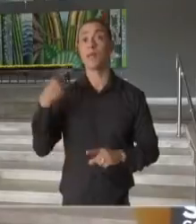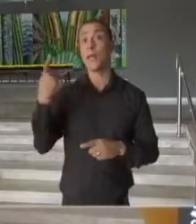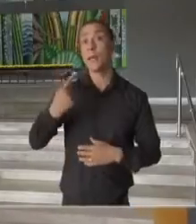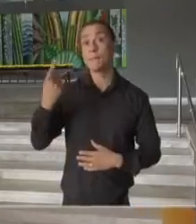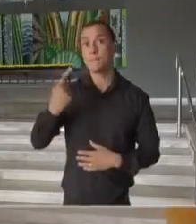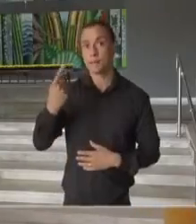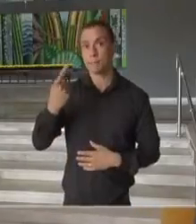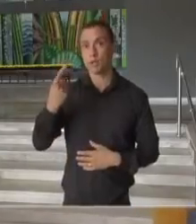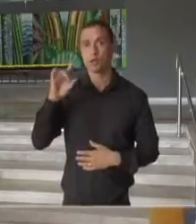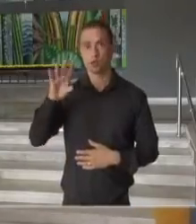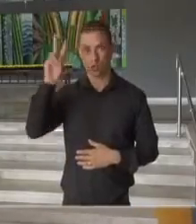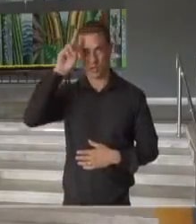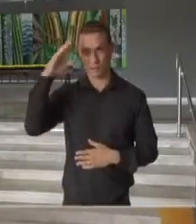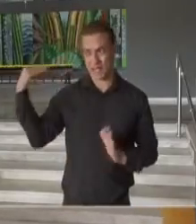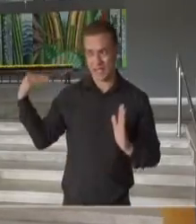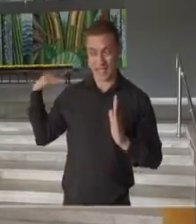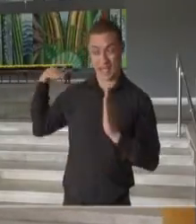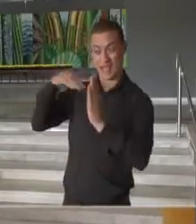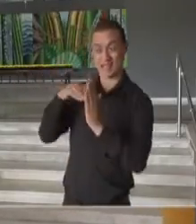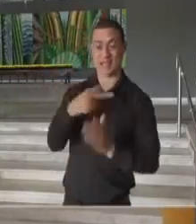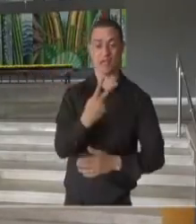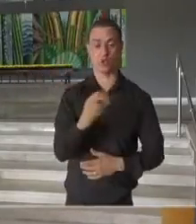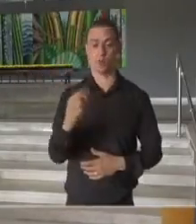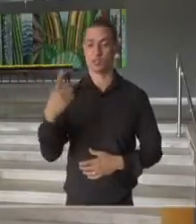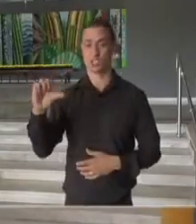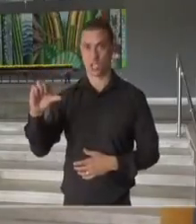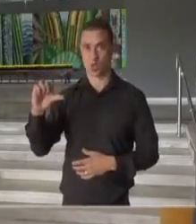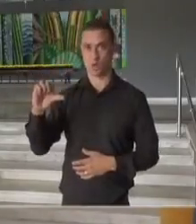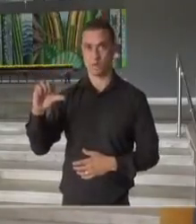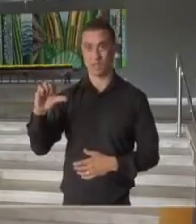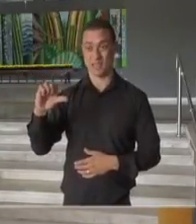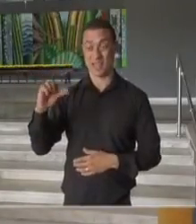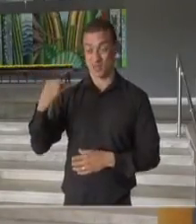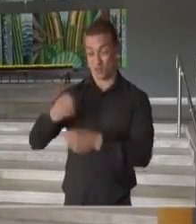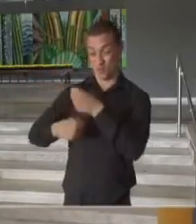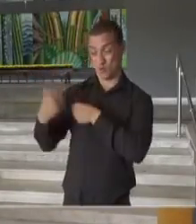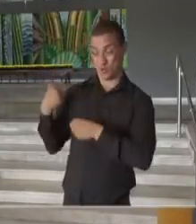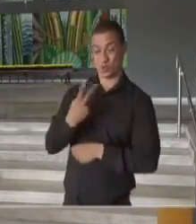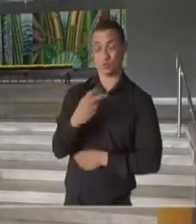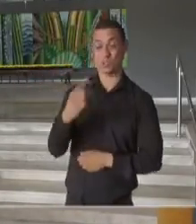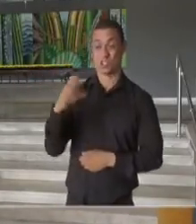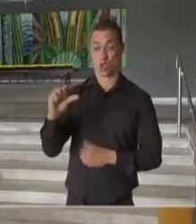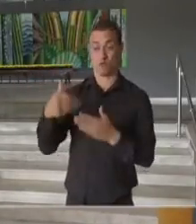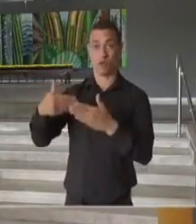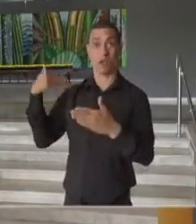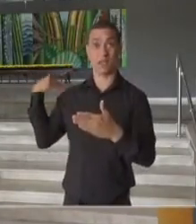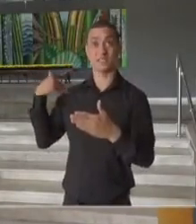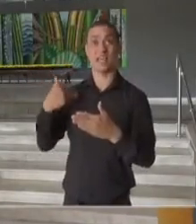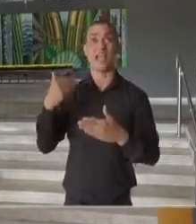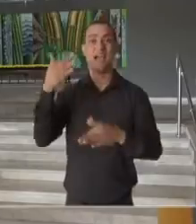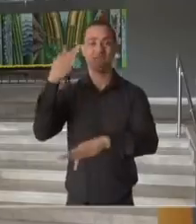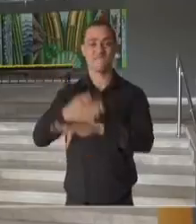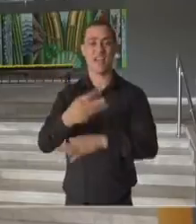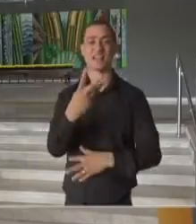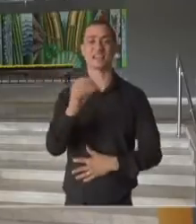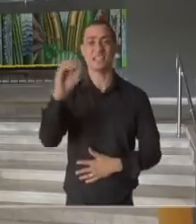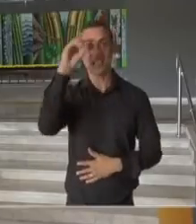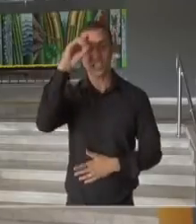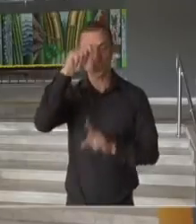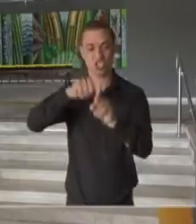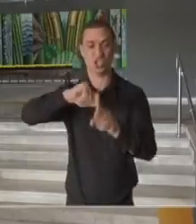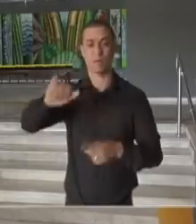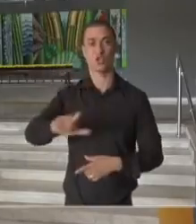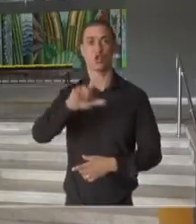destacar como é que era até 2019, Leonardo. Leonardo, até o ano de 2019, o Estado costumava dar 30 dias de férias em julho,